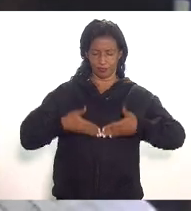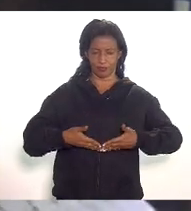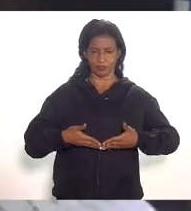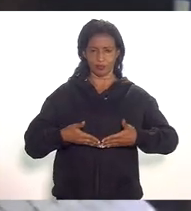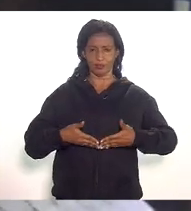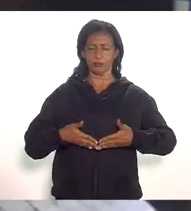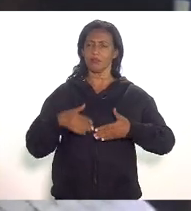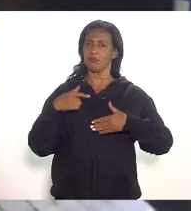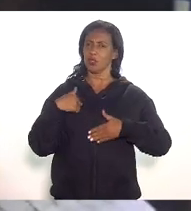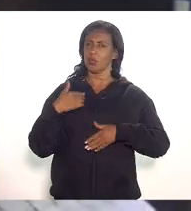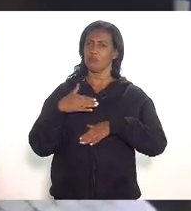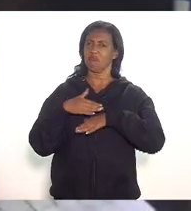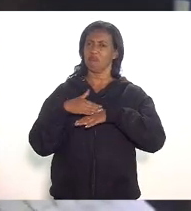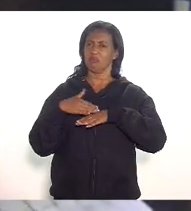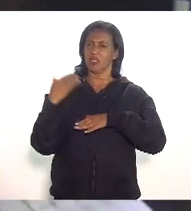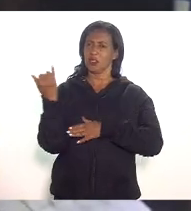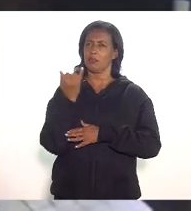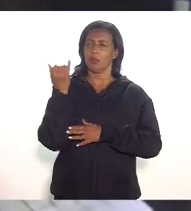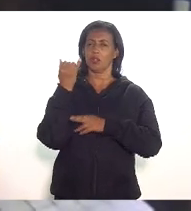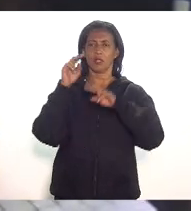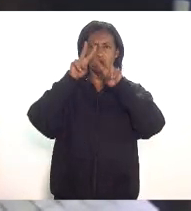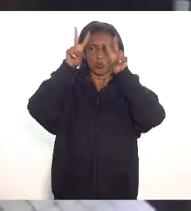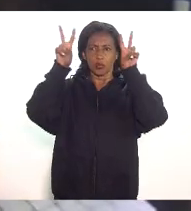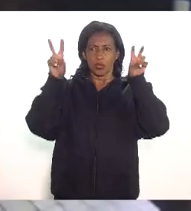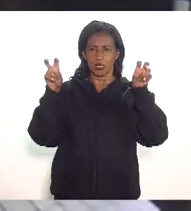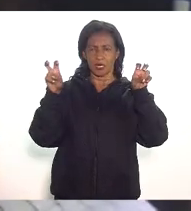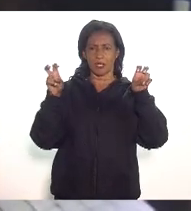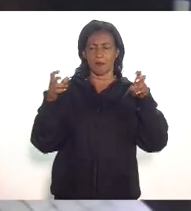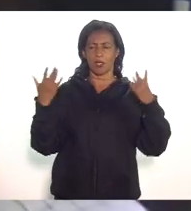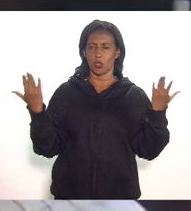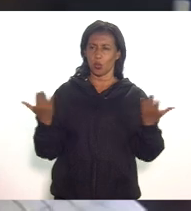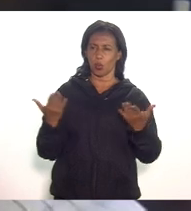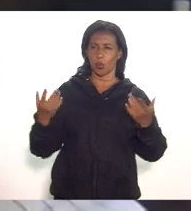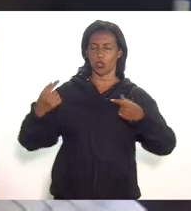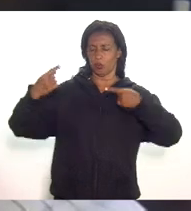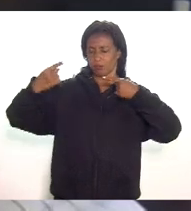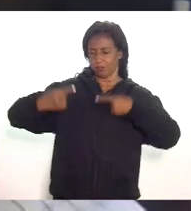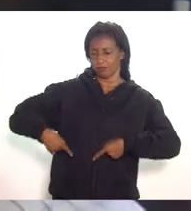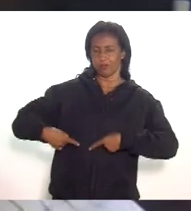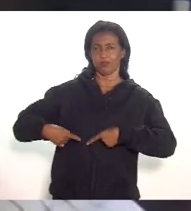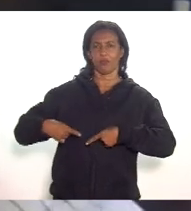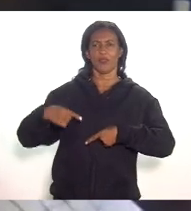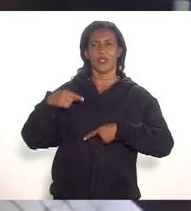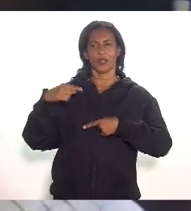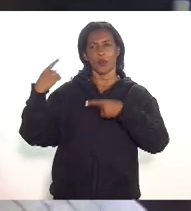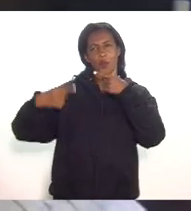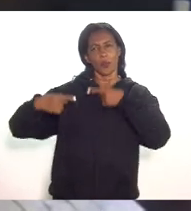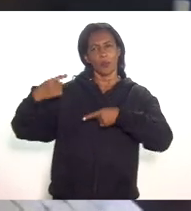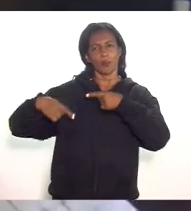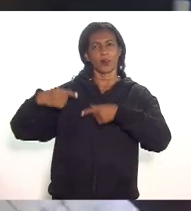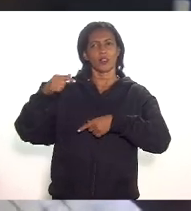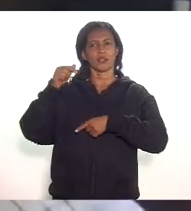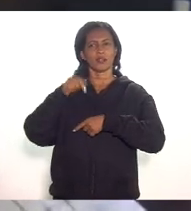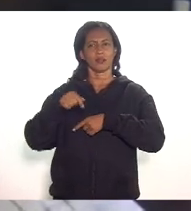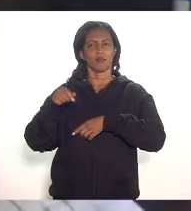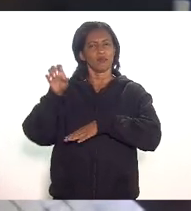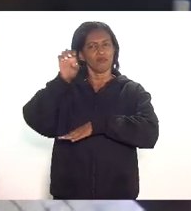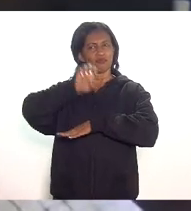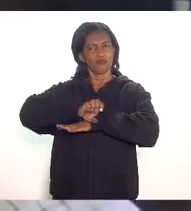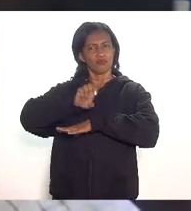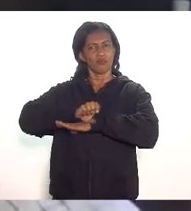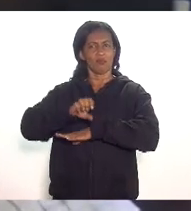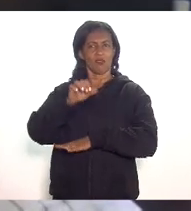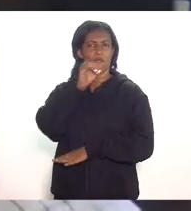do tema que está sendo tratado das ações que visam garantir a competitividade do estado do Rio de Janeiro e como bem falado aqui